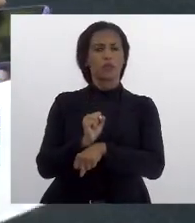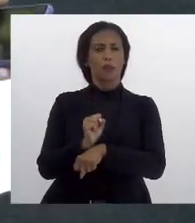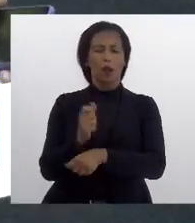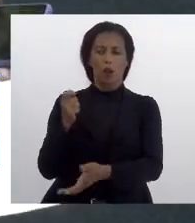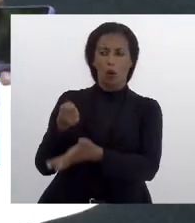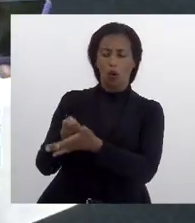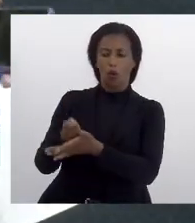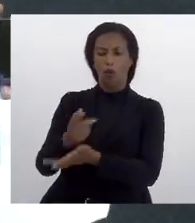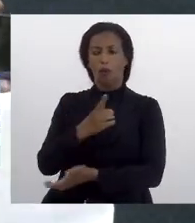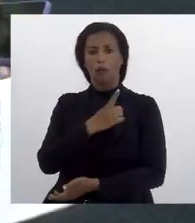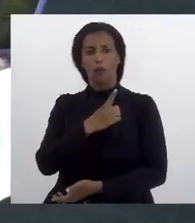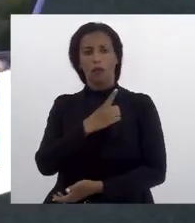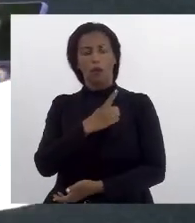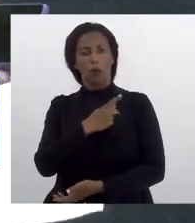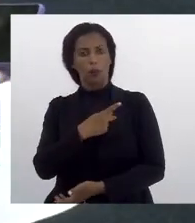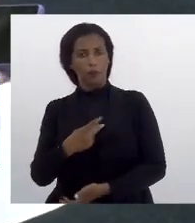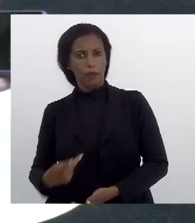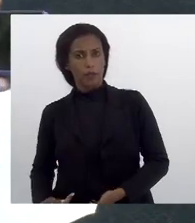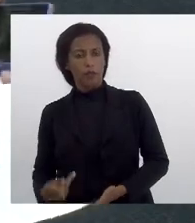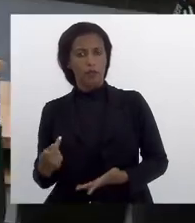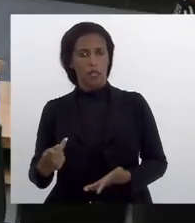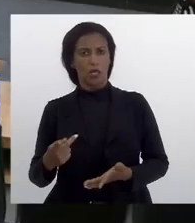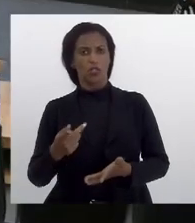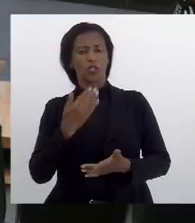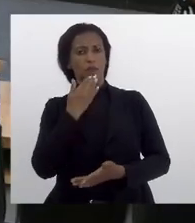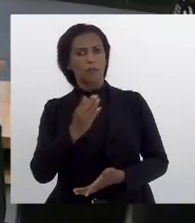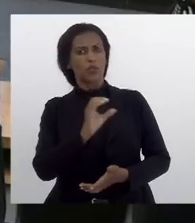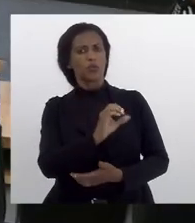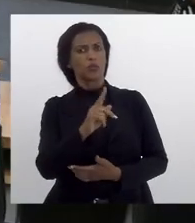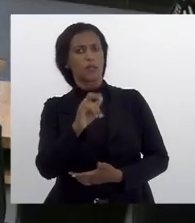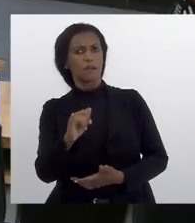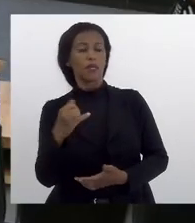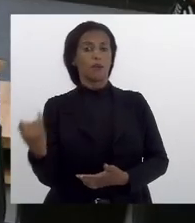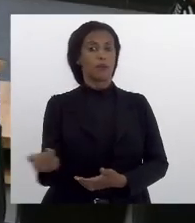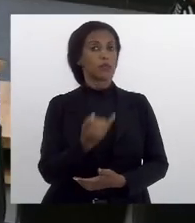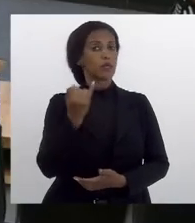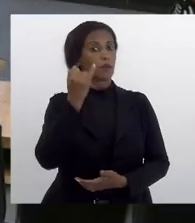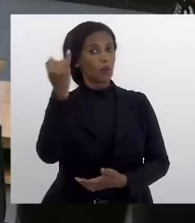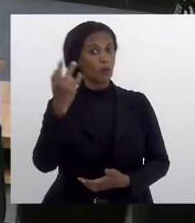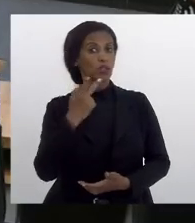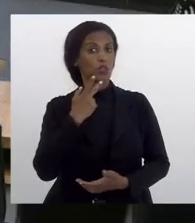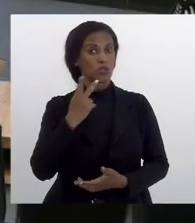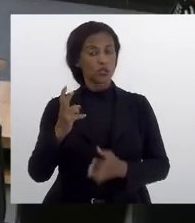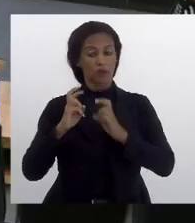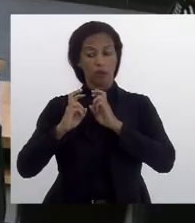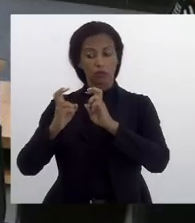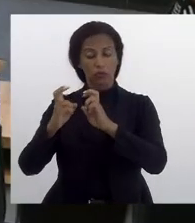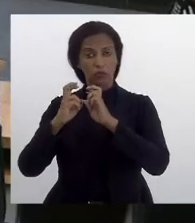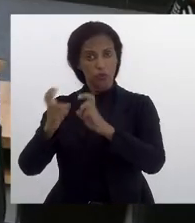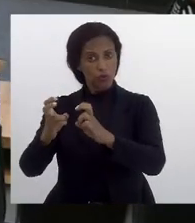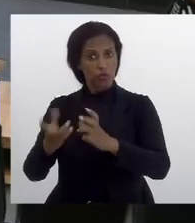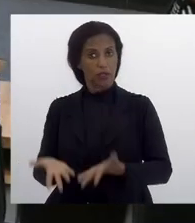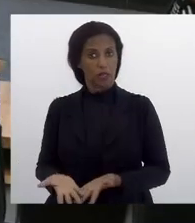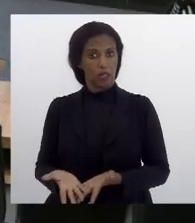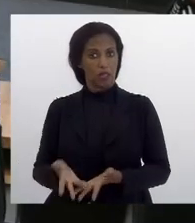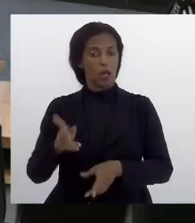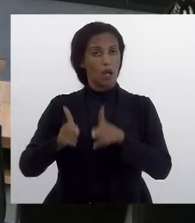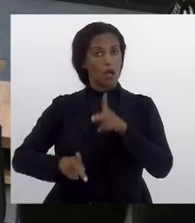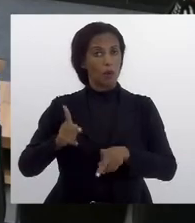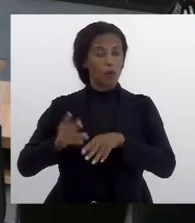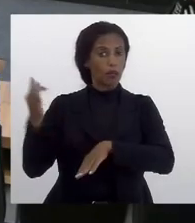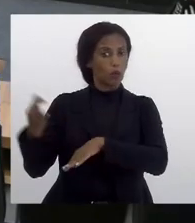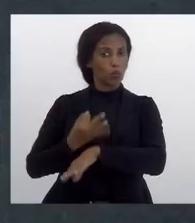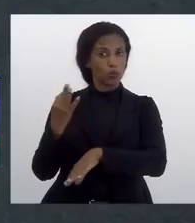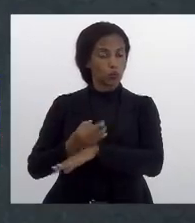Siliano ele autorizou a instalação dessa CPI por ser importante que trata da questão da supervia do trem que a população já não